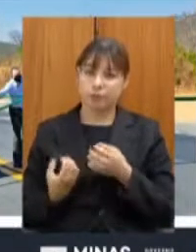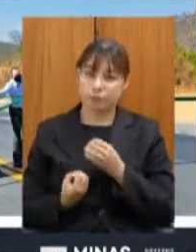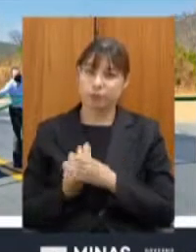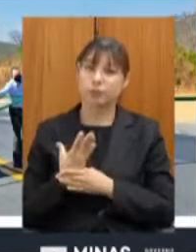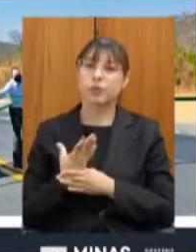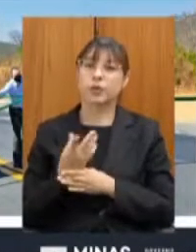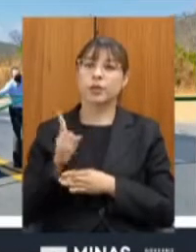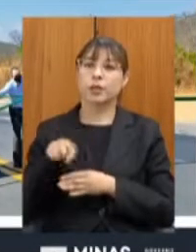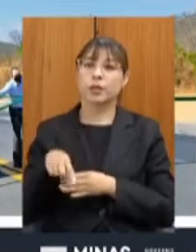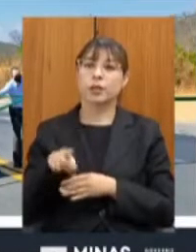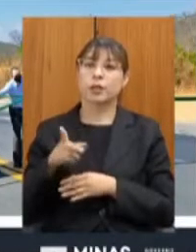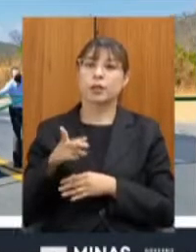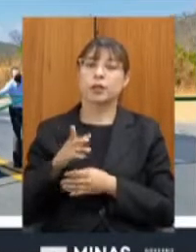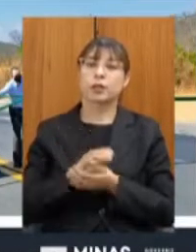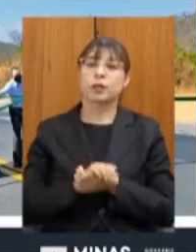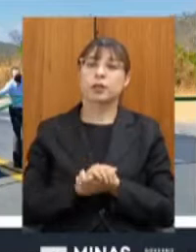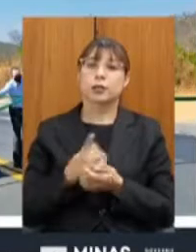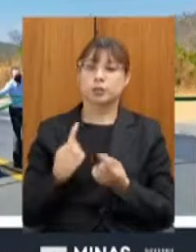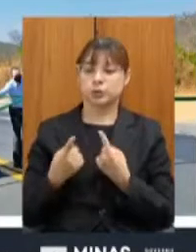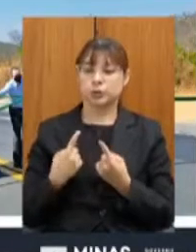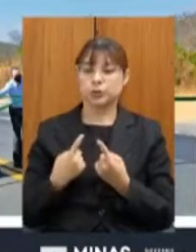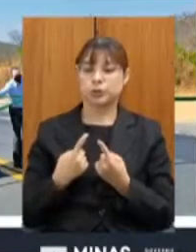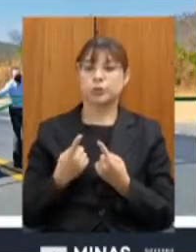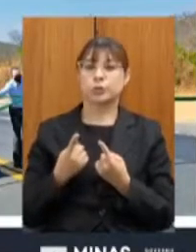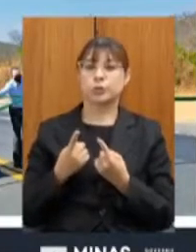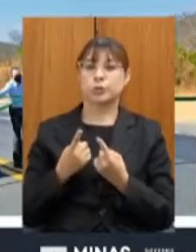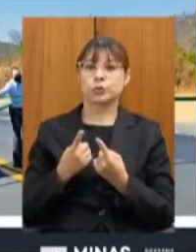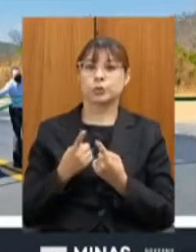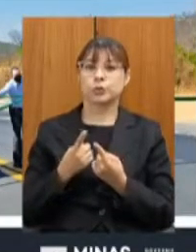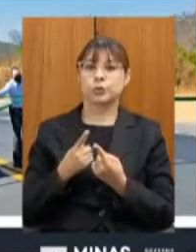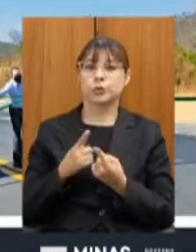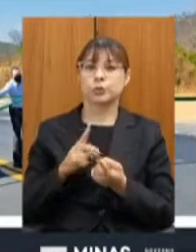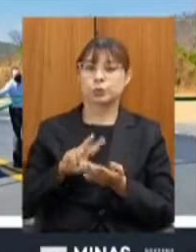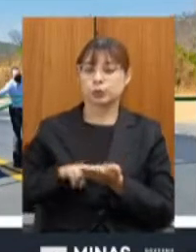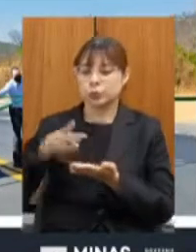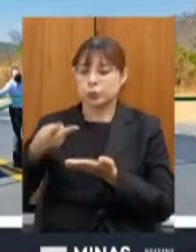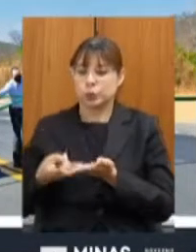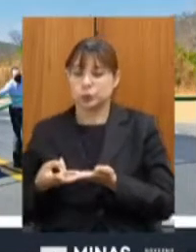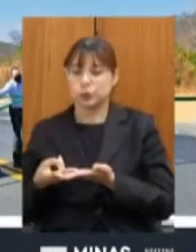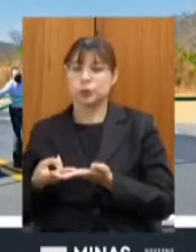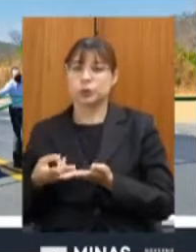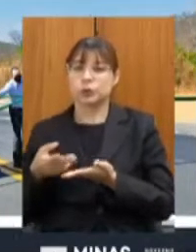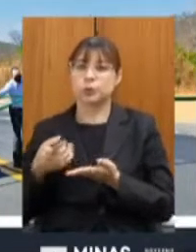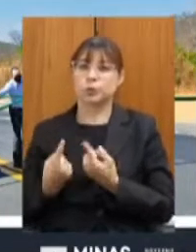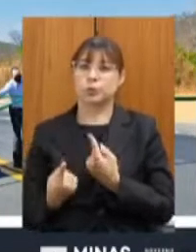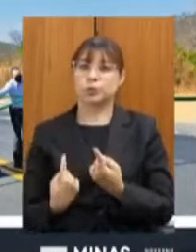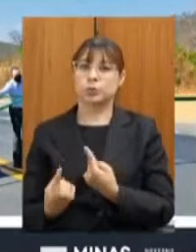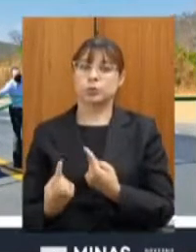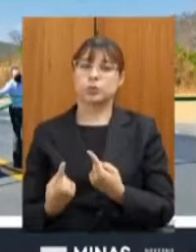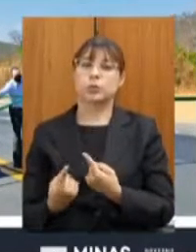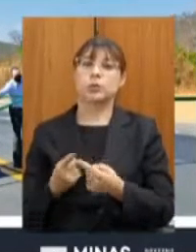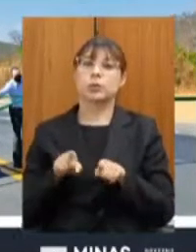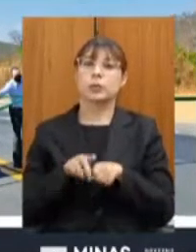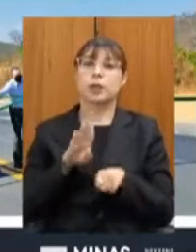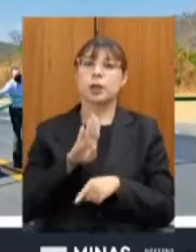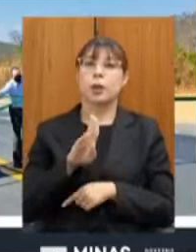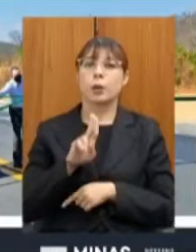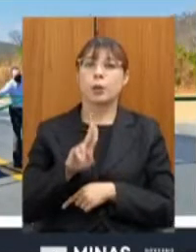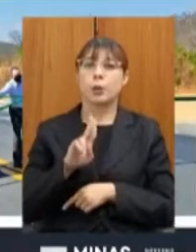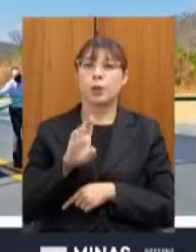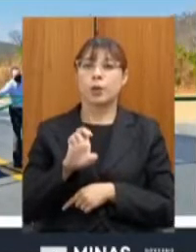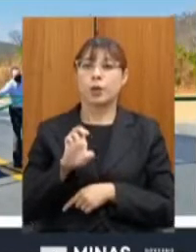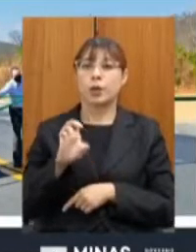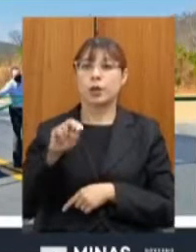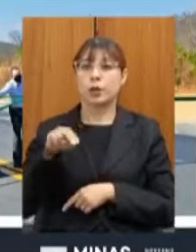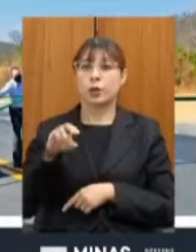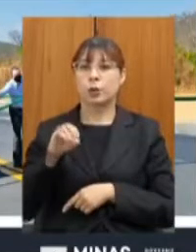duplicação naquela região. E, à direita, foto em Buenópolis, na 135, também